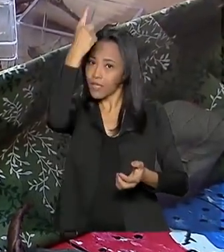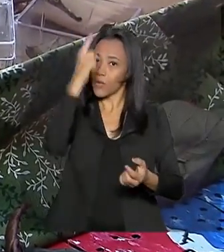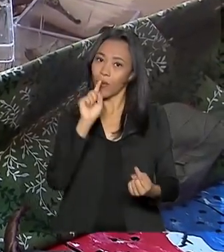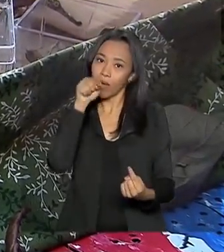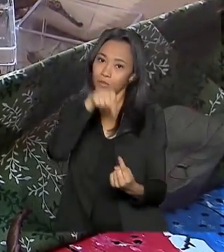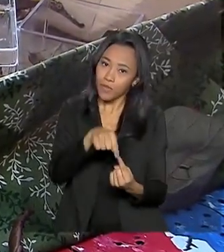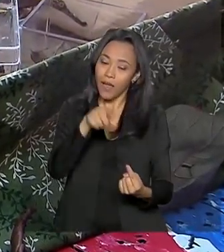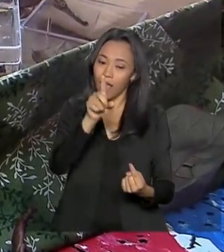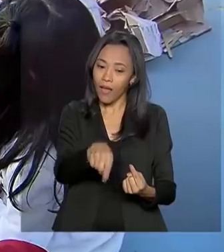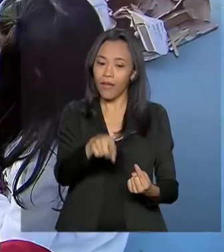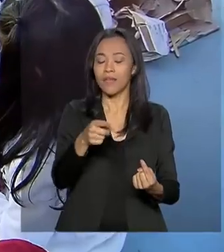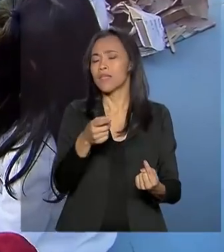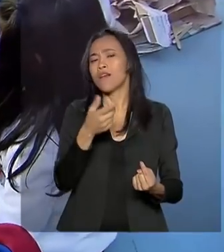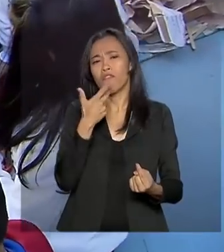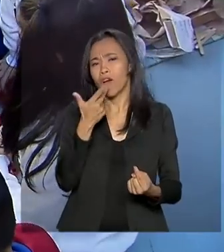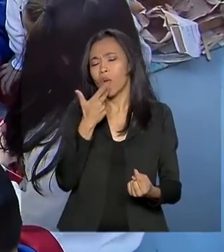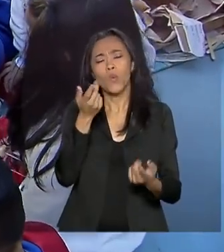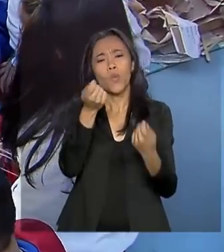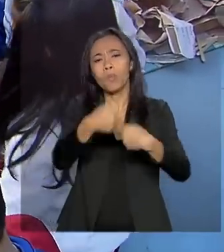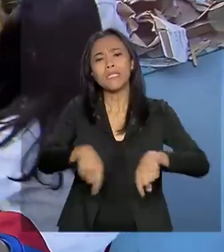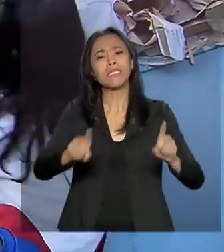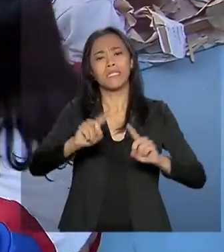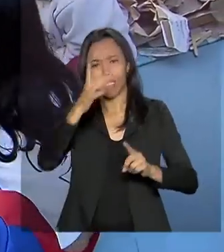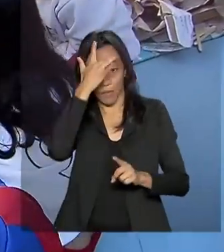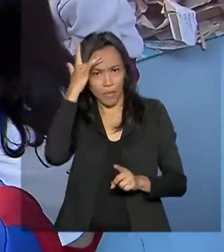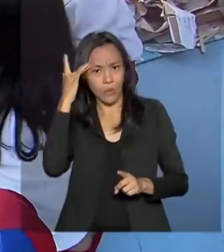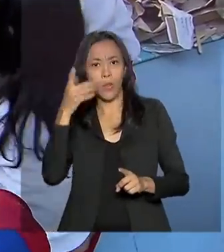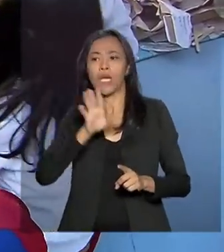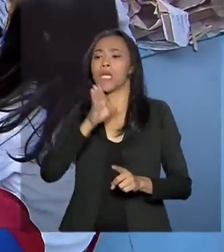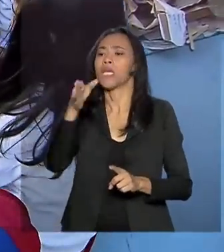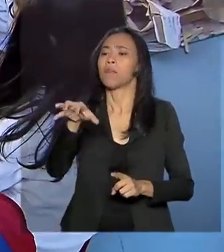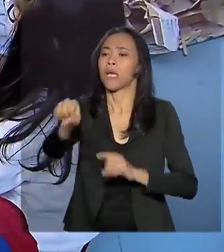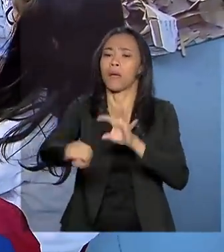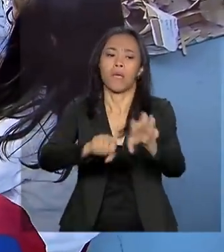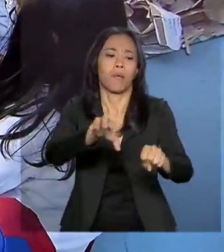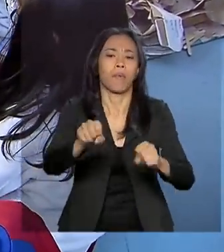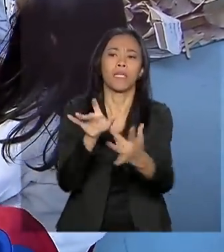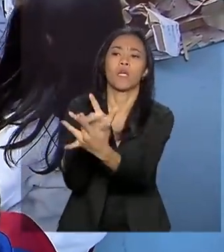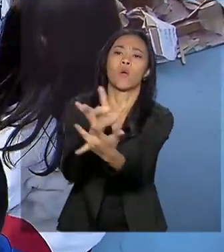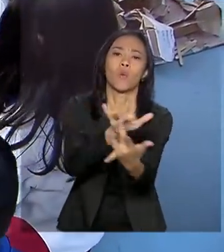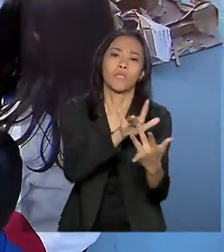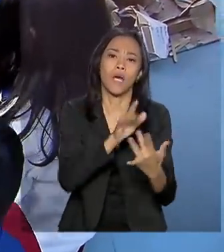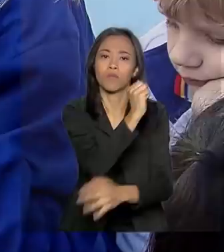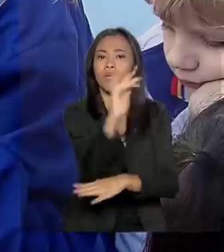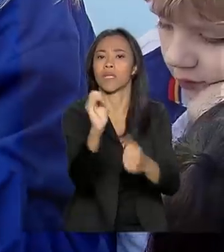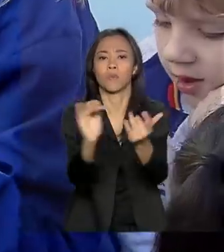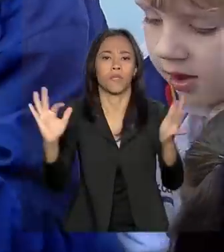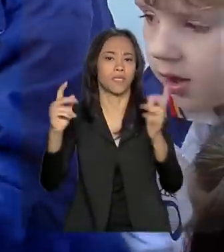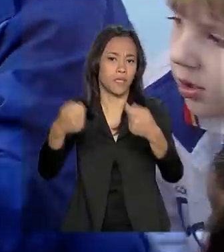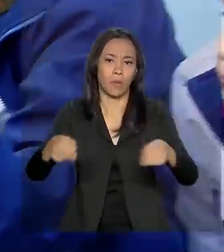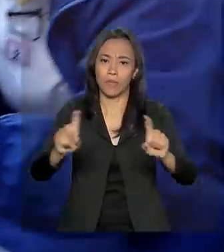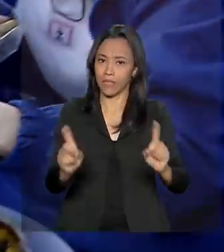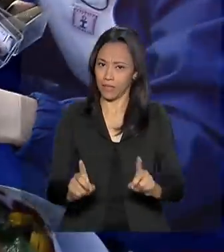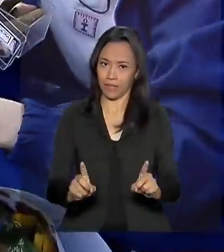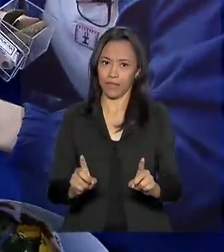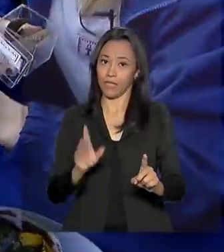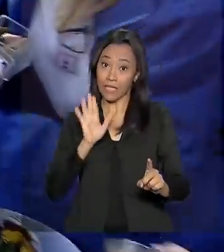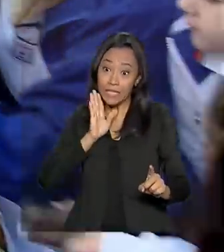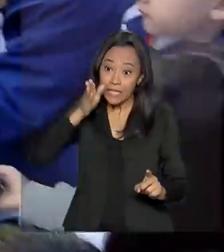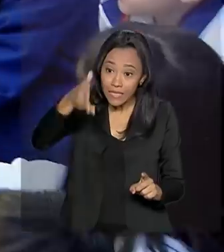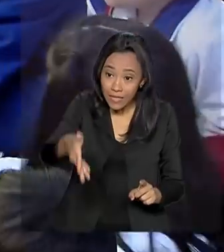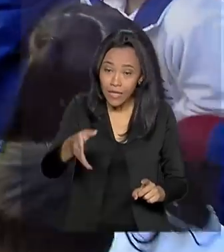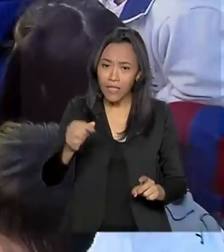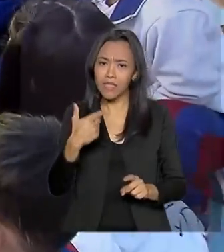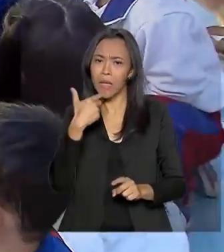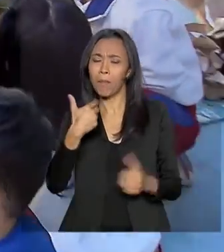projeto afirma que não é preciso ir até a floresta para ter contato com a natureza. Muitas vezes ela está logo